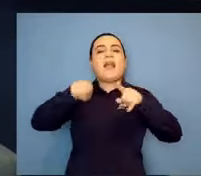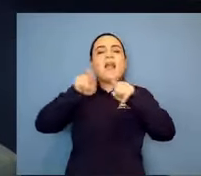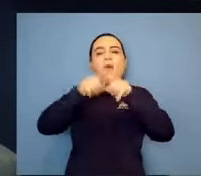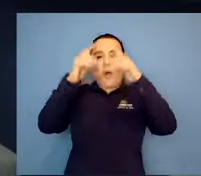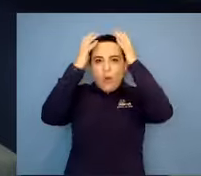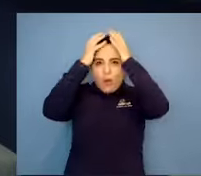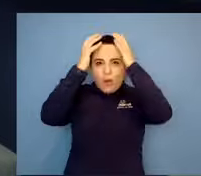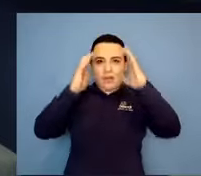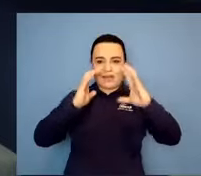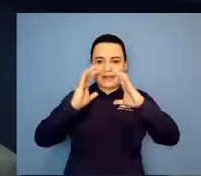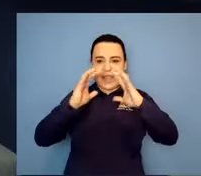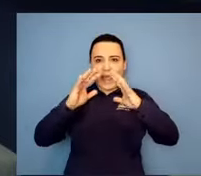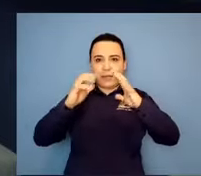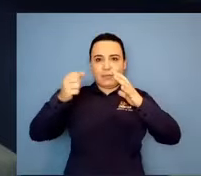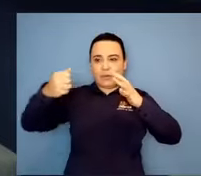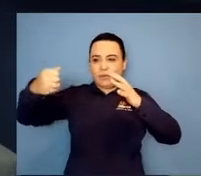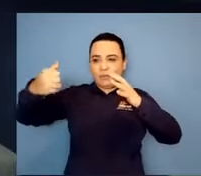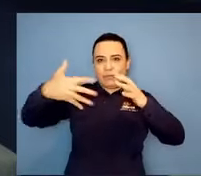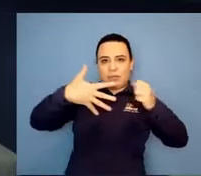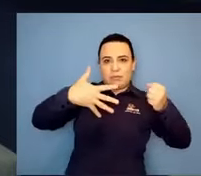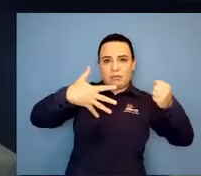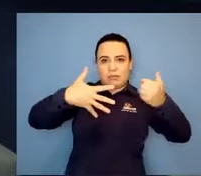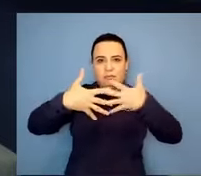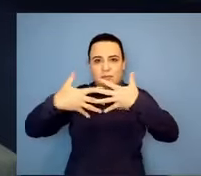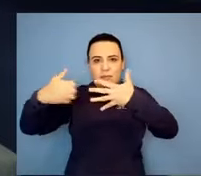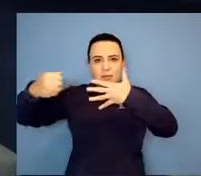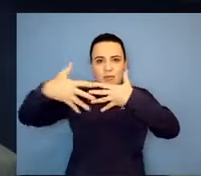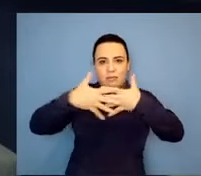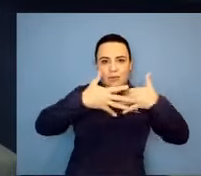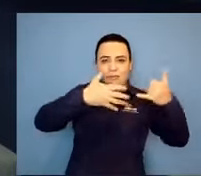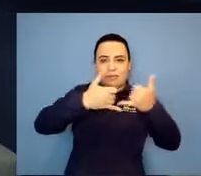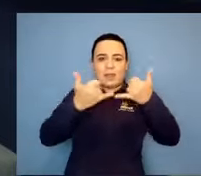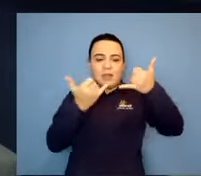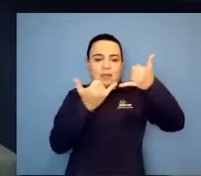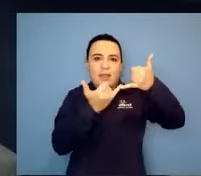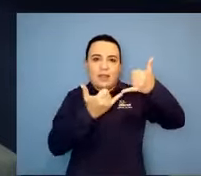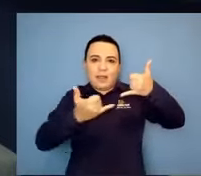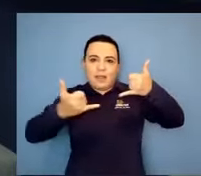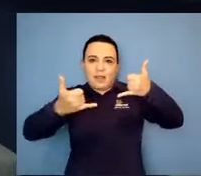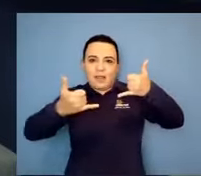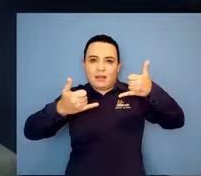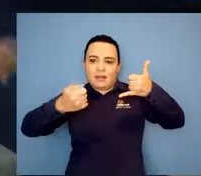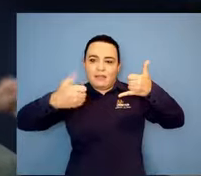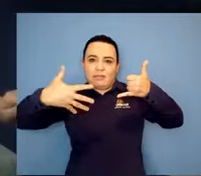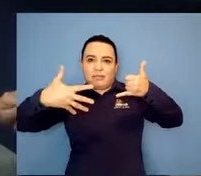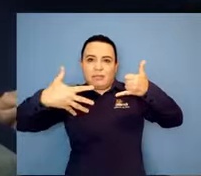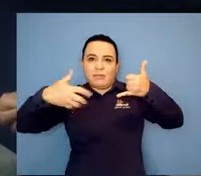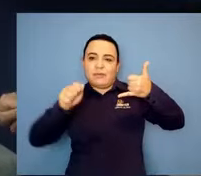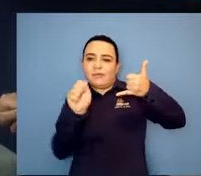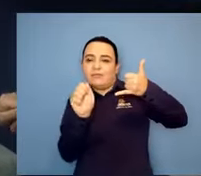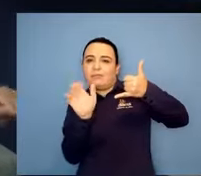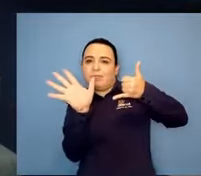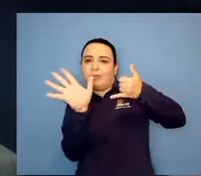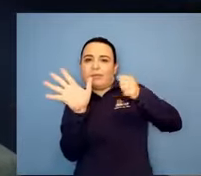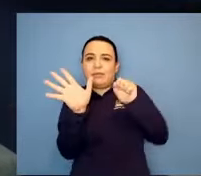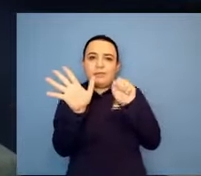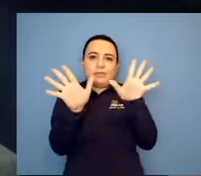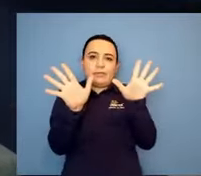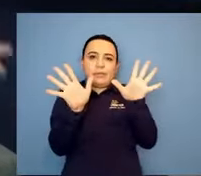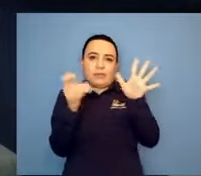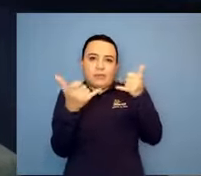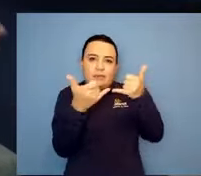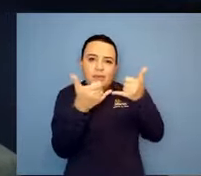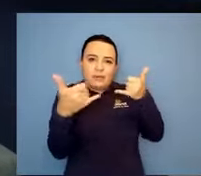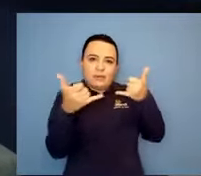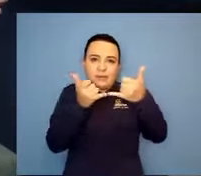Então, vai acompanhar esse menino que não tem sintomas. E não faz transplante sem sintomas, né? Porque o